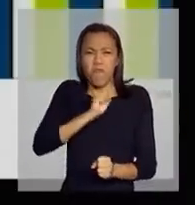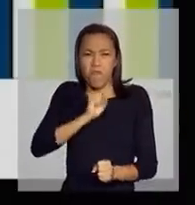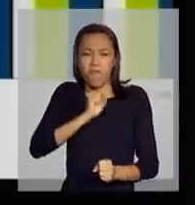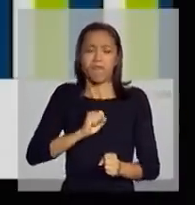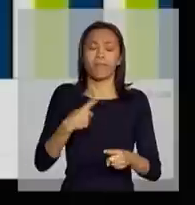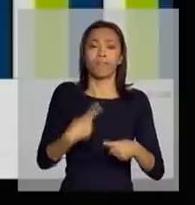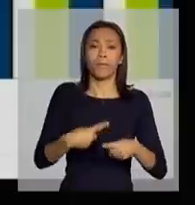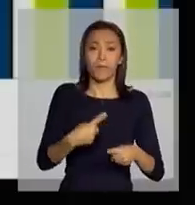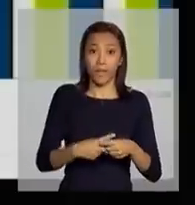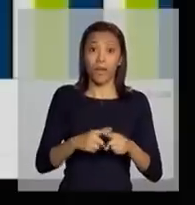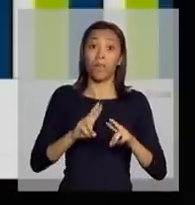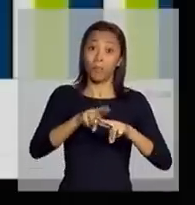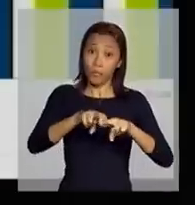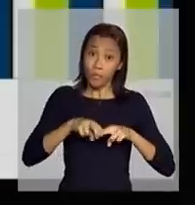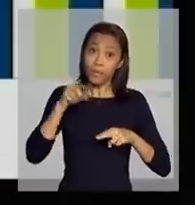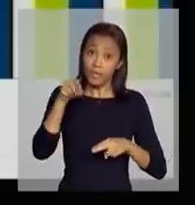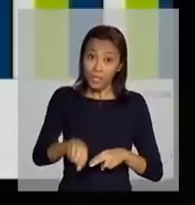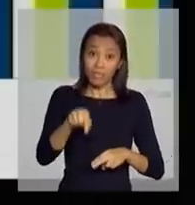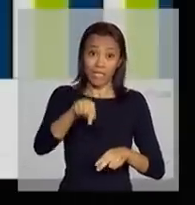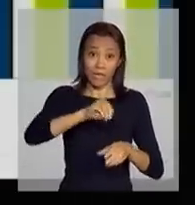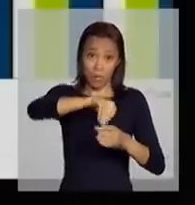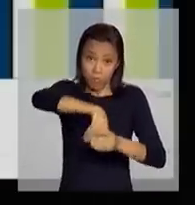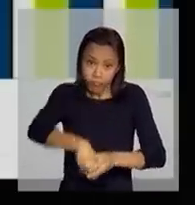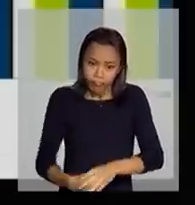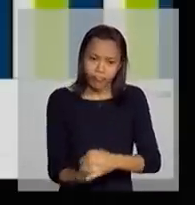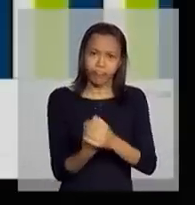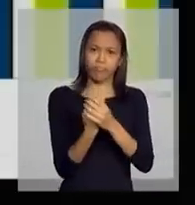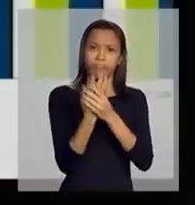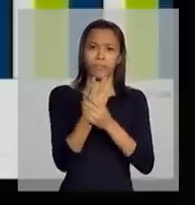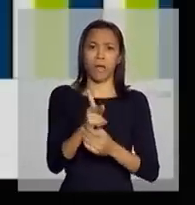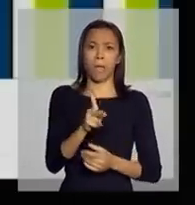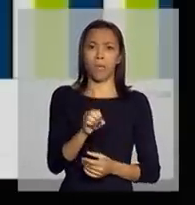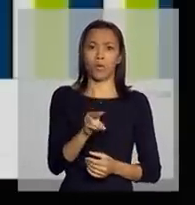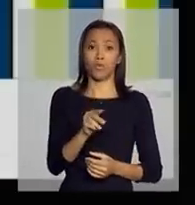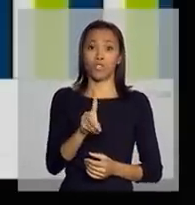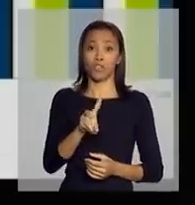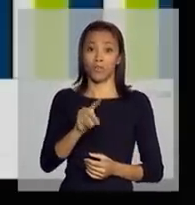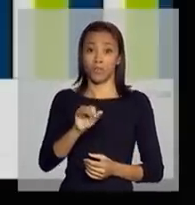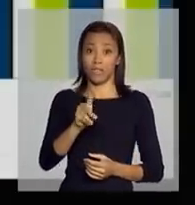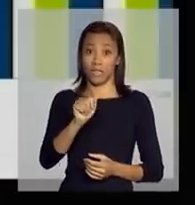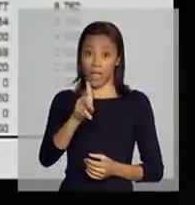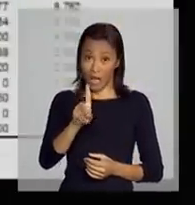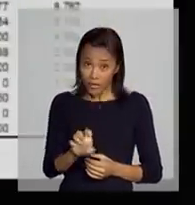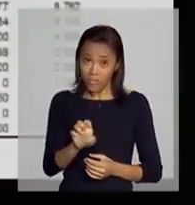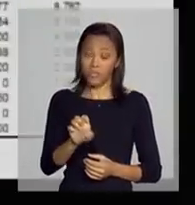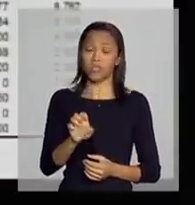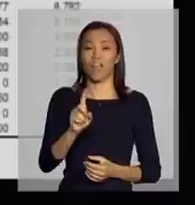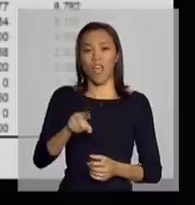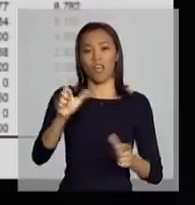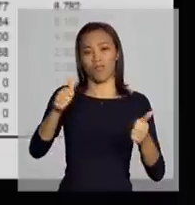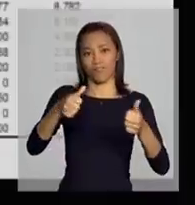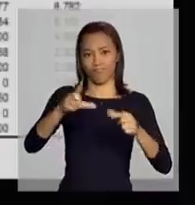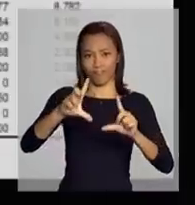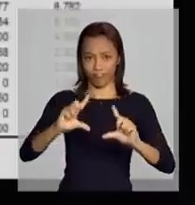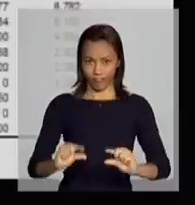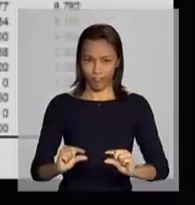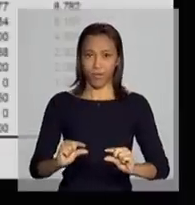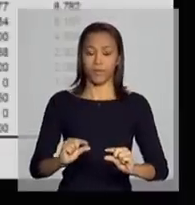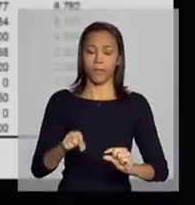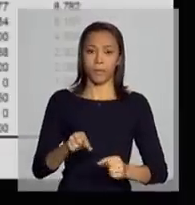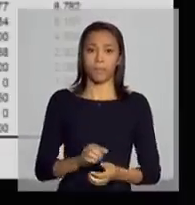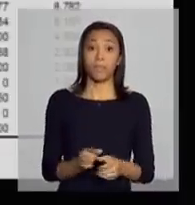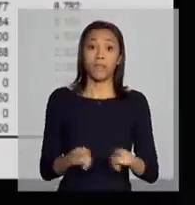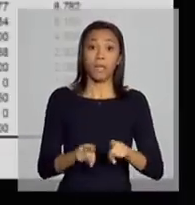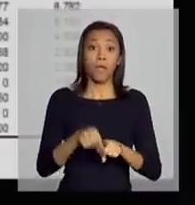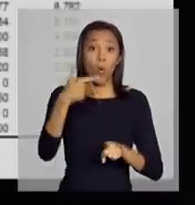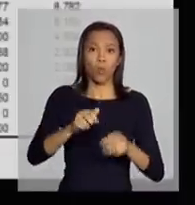portanto, exatamente por isso que a produtividade dessa região ela se coloca de uma forma bem inferior. Aqui, em